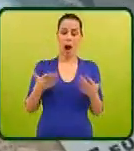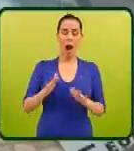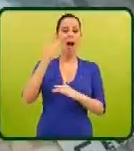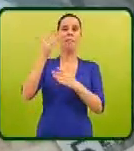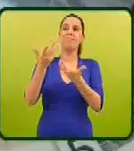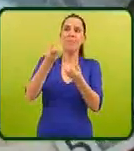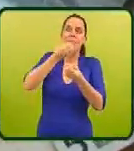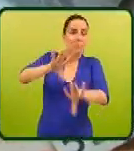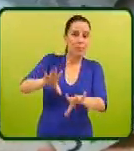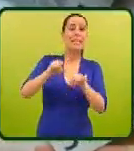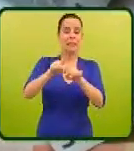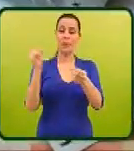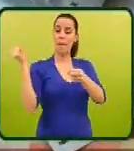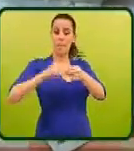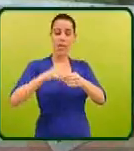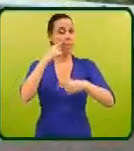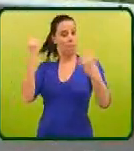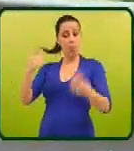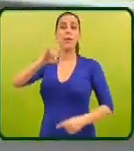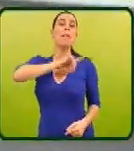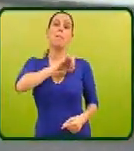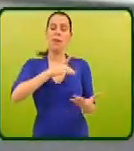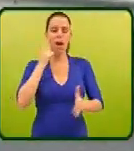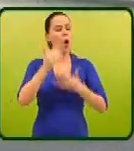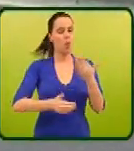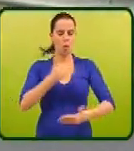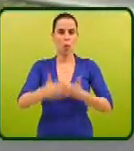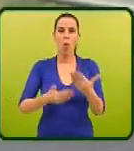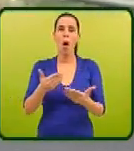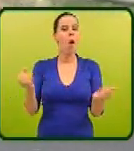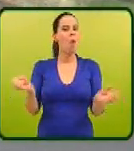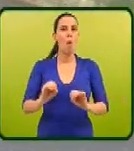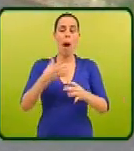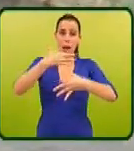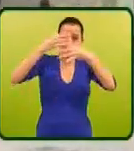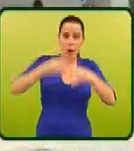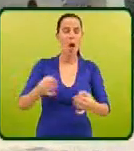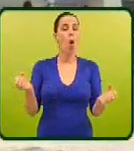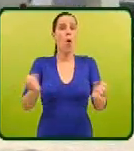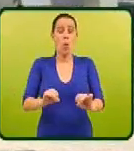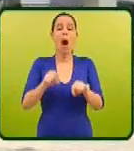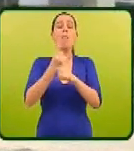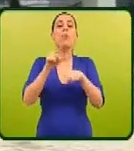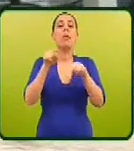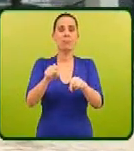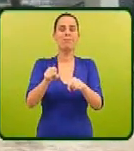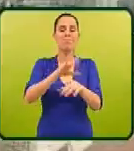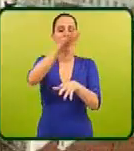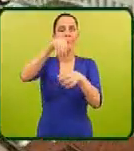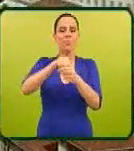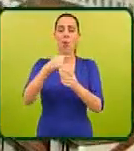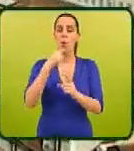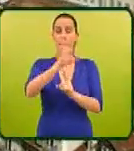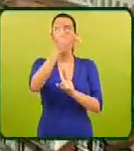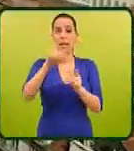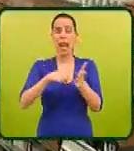E, no entanto, sobre as parcerias público-privadas, continua a não haver nada em concreto quando estas absorvem uma grande